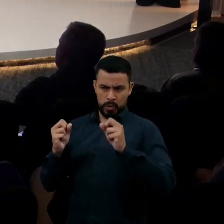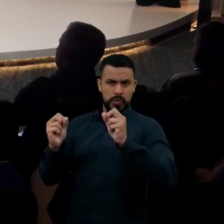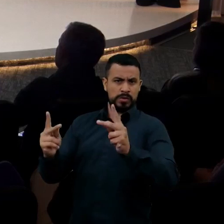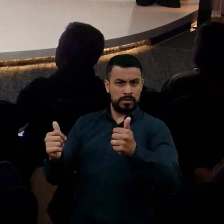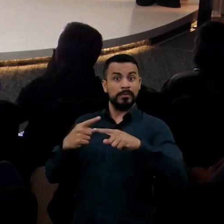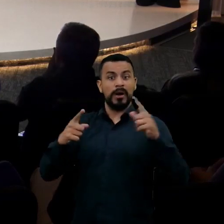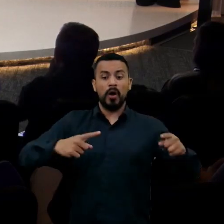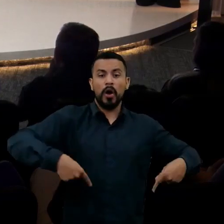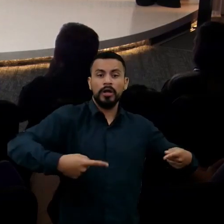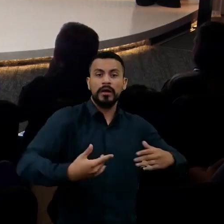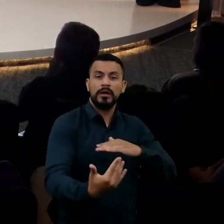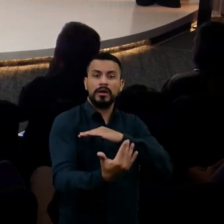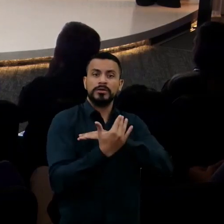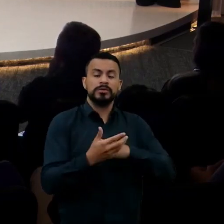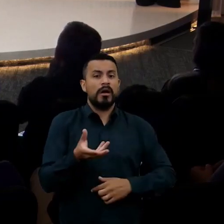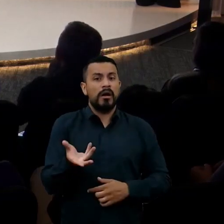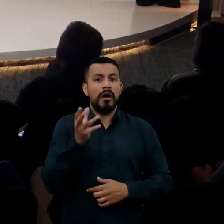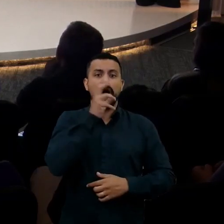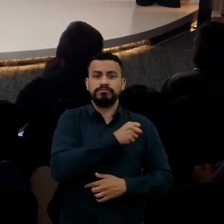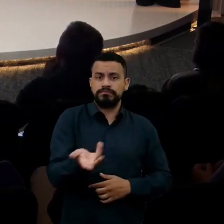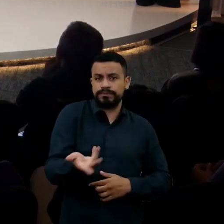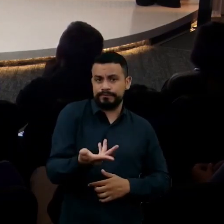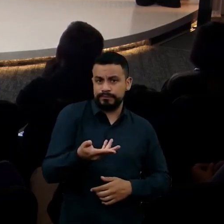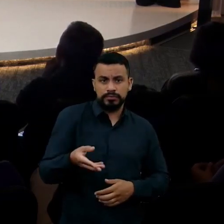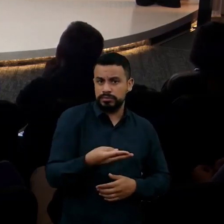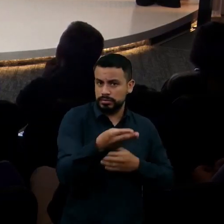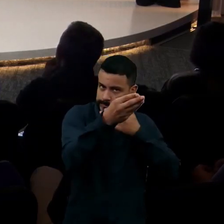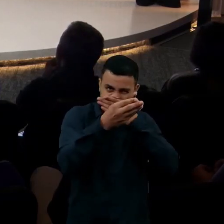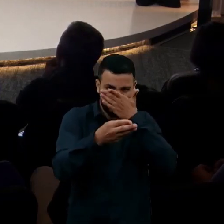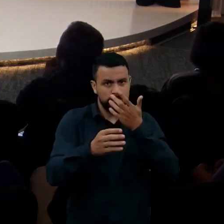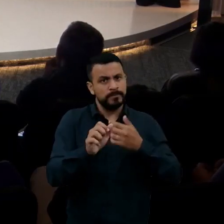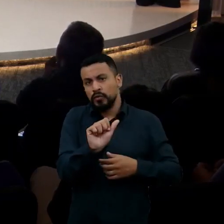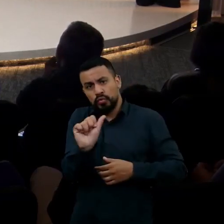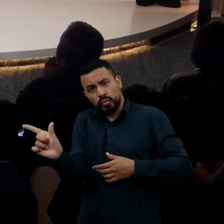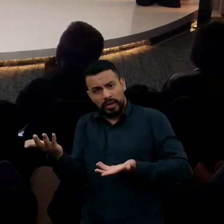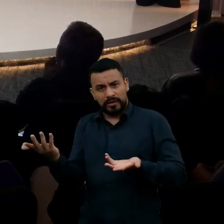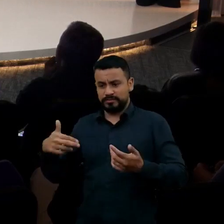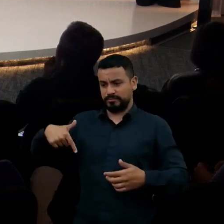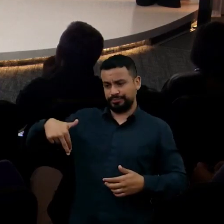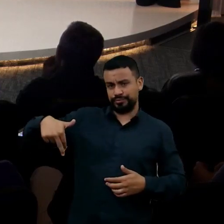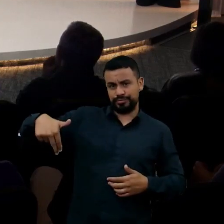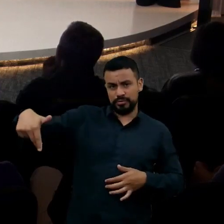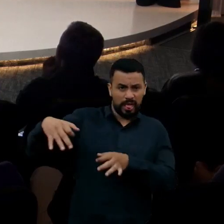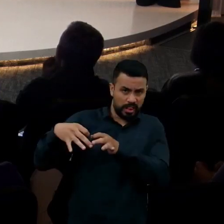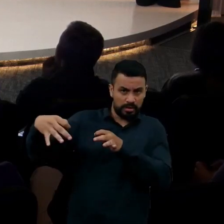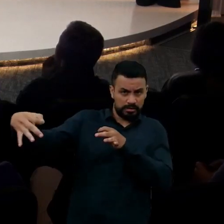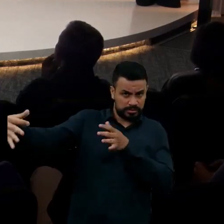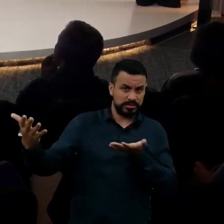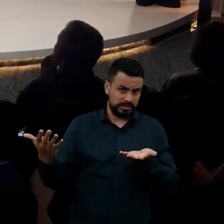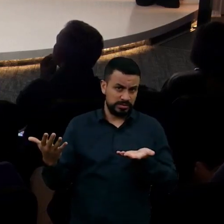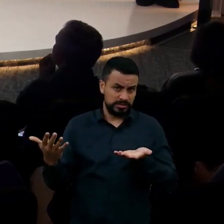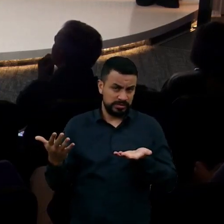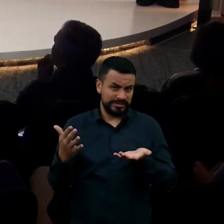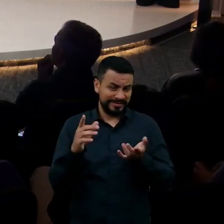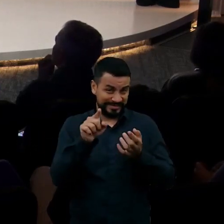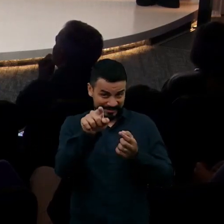rápido, mais adiante, porque você andar, do que andar a pé numa estrada, exemplo, pesada. Então, é isso que tem a ver com as